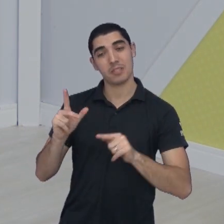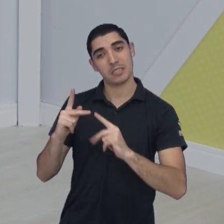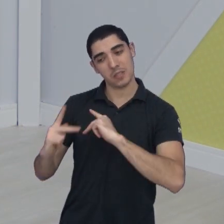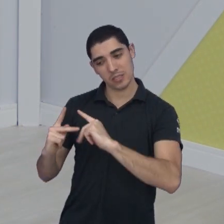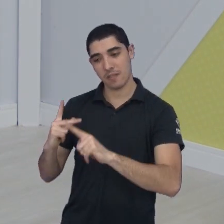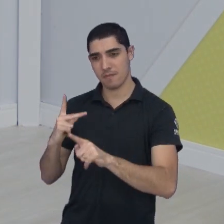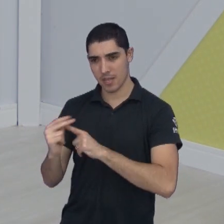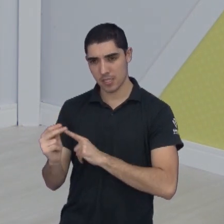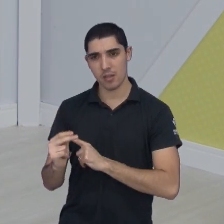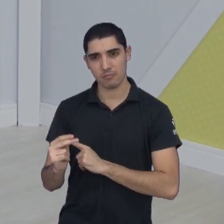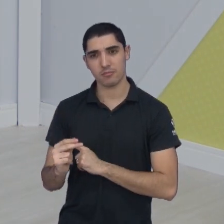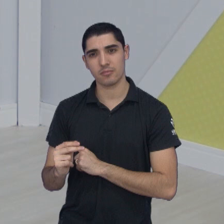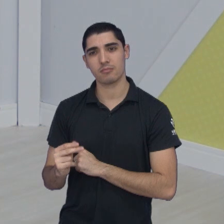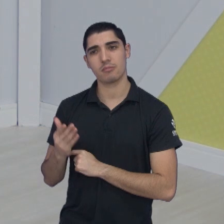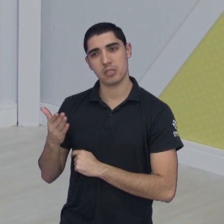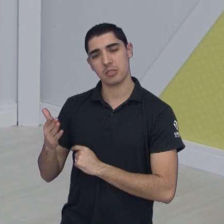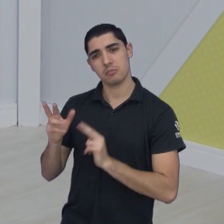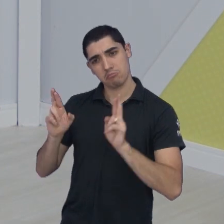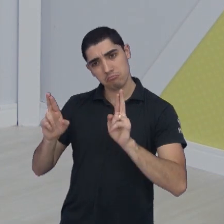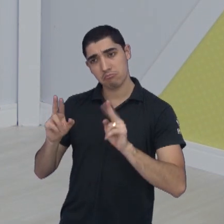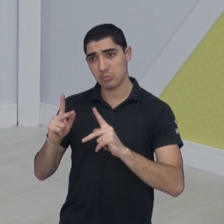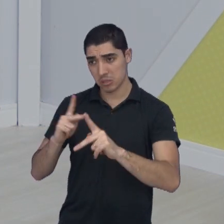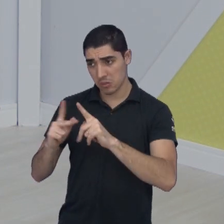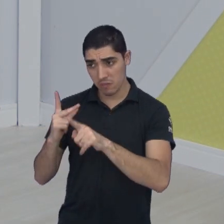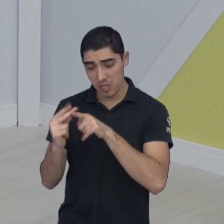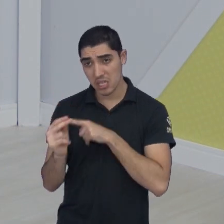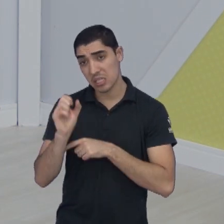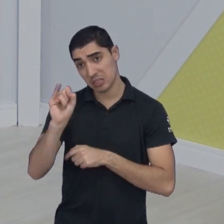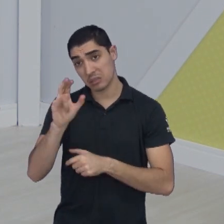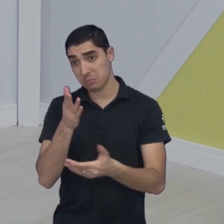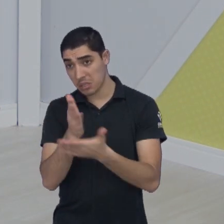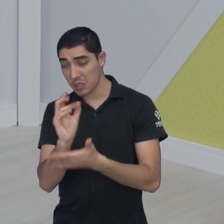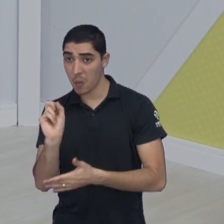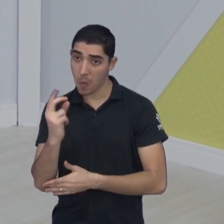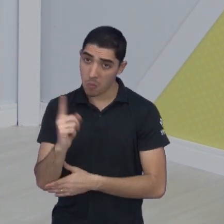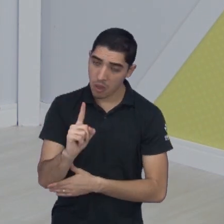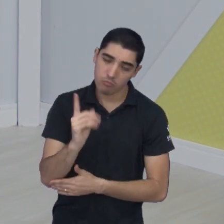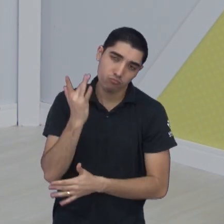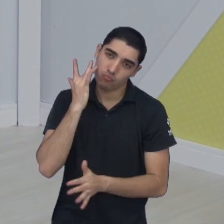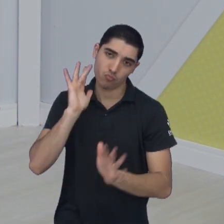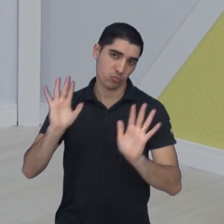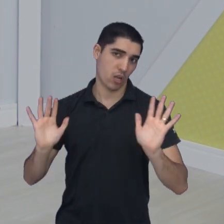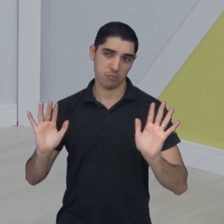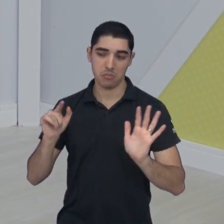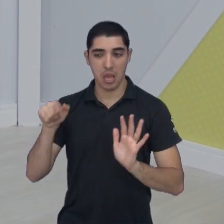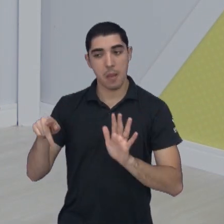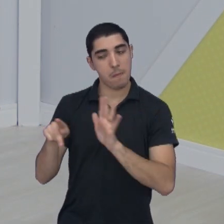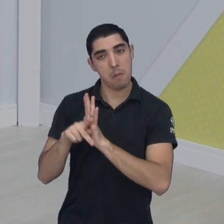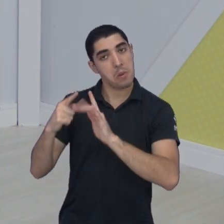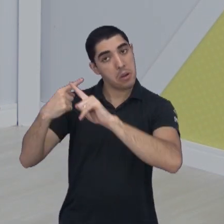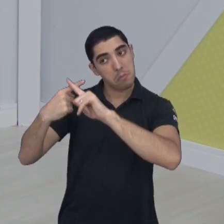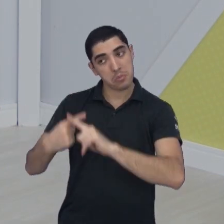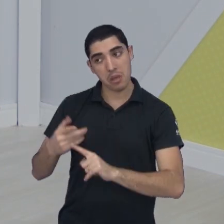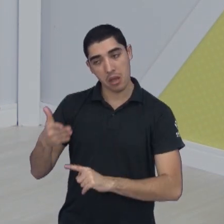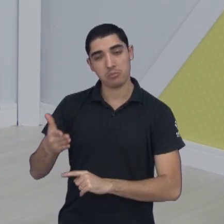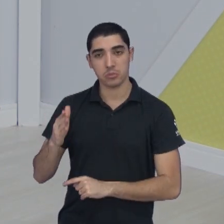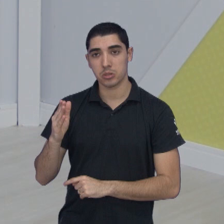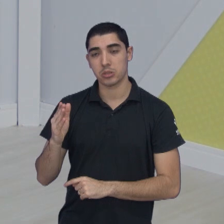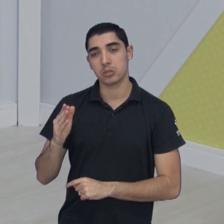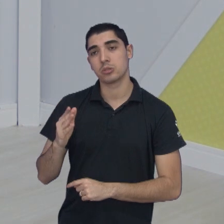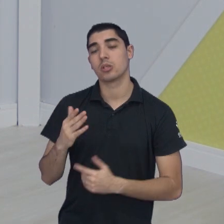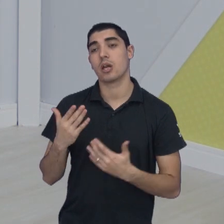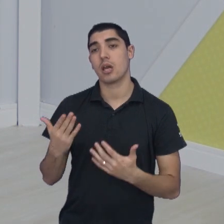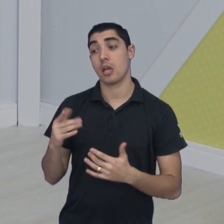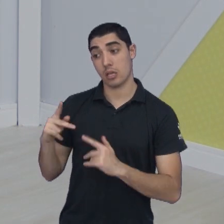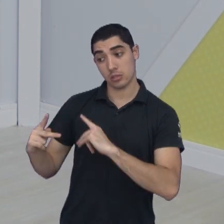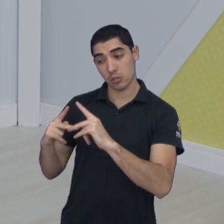do São José, esperamos uma vitória do São José, o que vai acontecer, se vai classificar ou não, isso é consequência da competição, que o São José se apresente bem, os